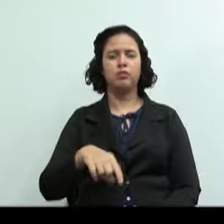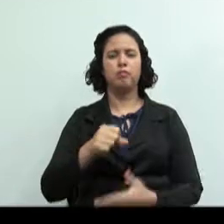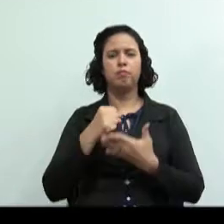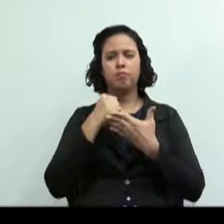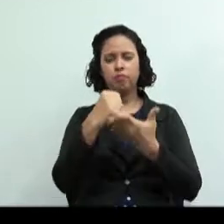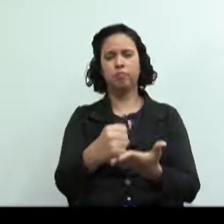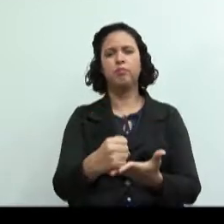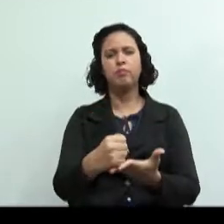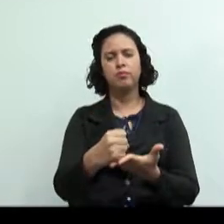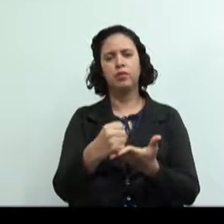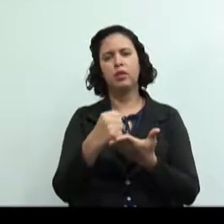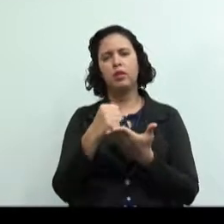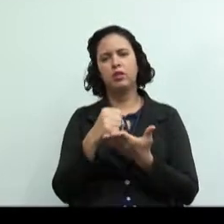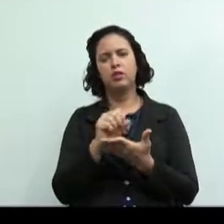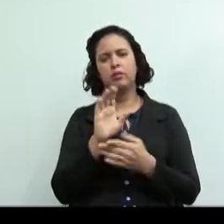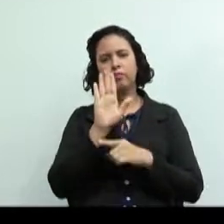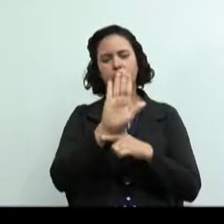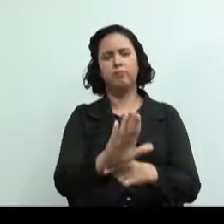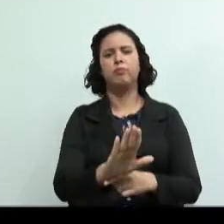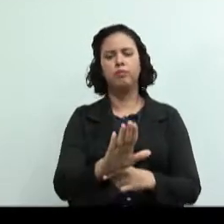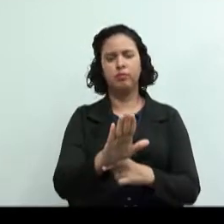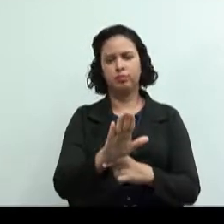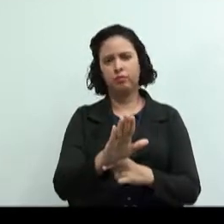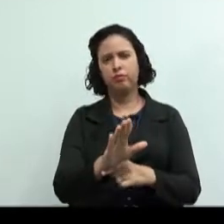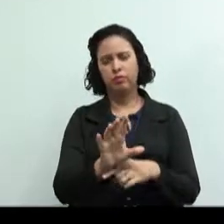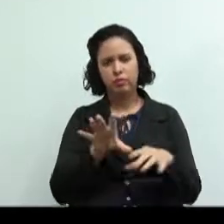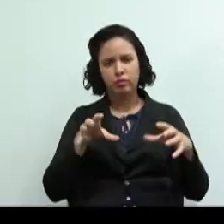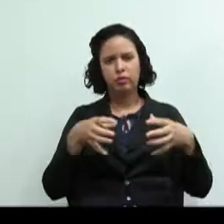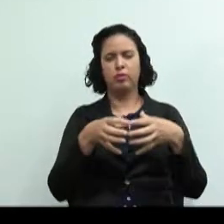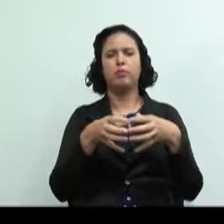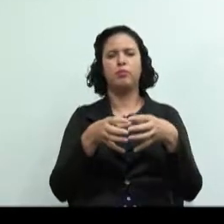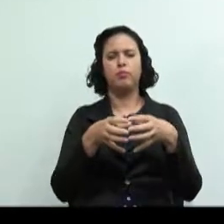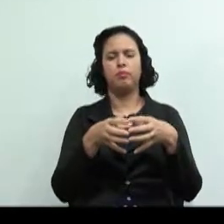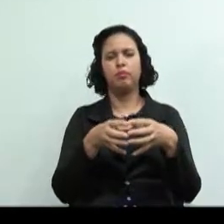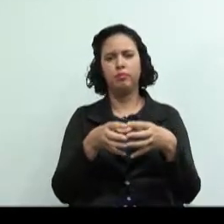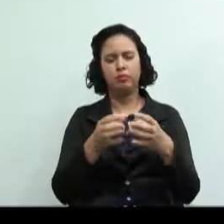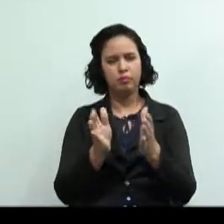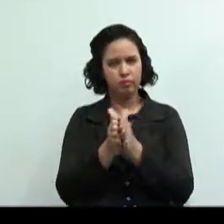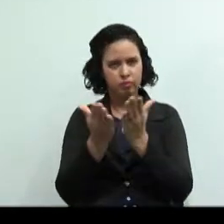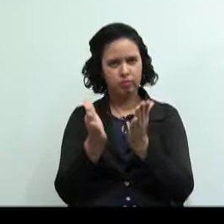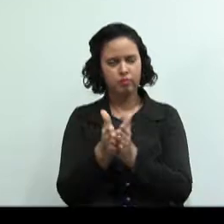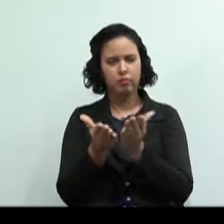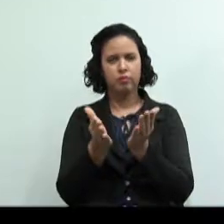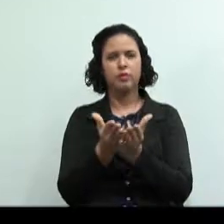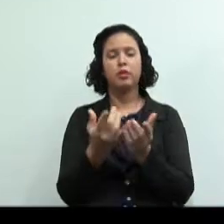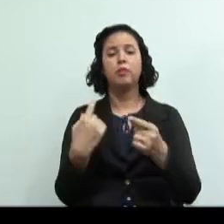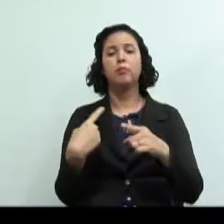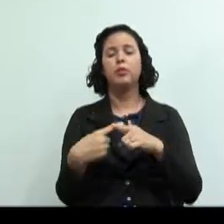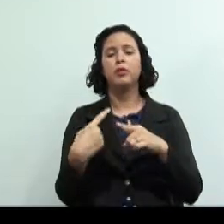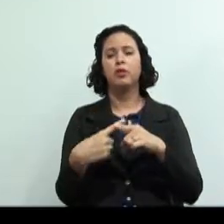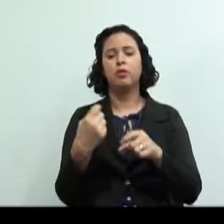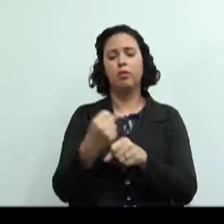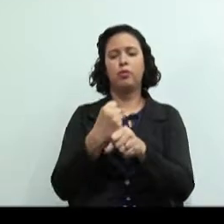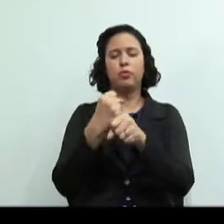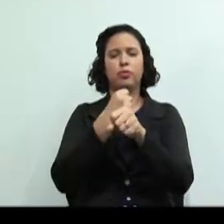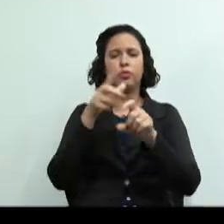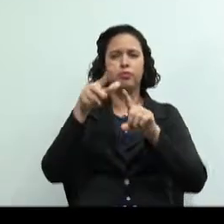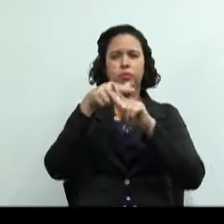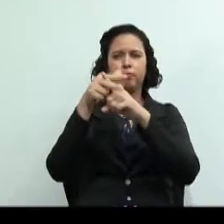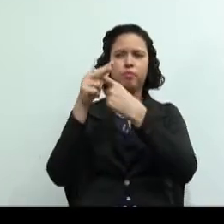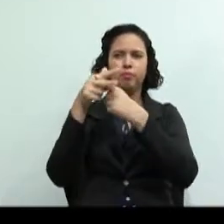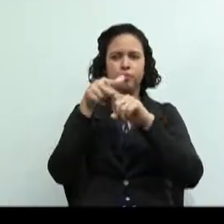alternativa, principalmente para as classes mais baixas, visto que construção e reforma são